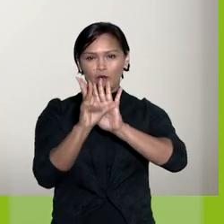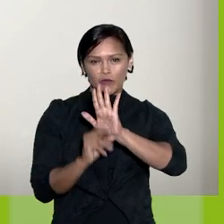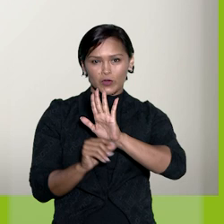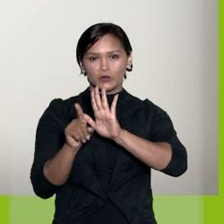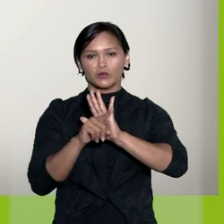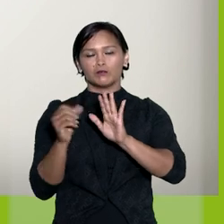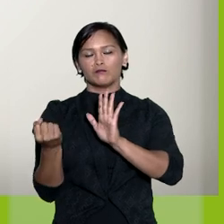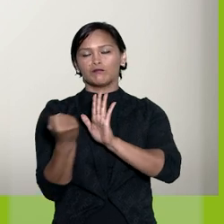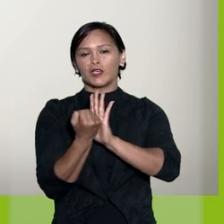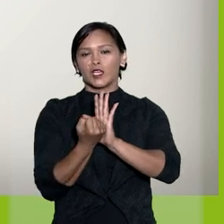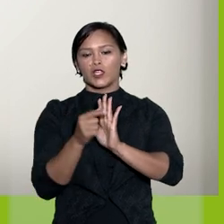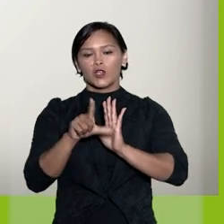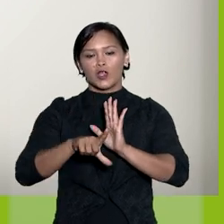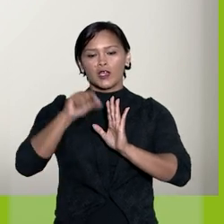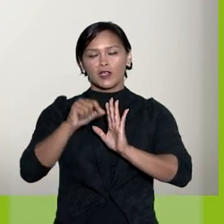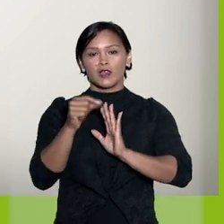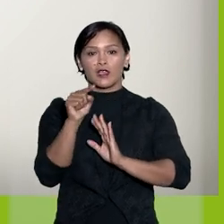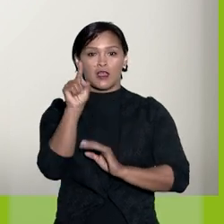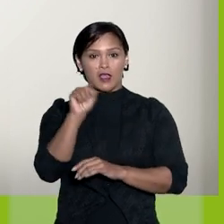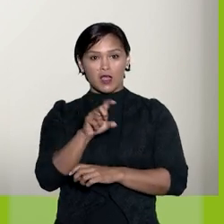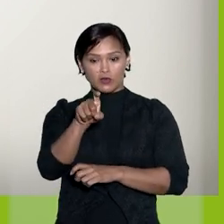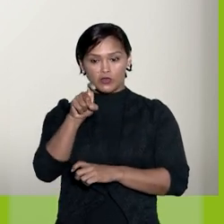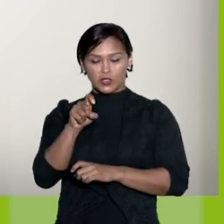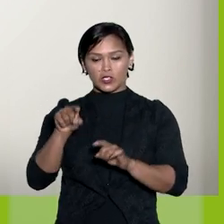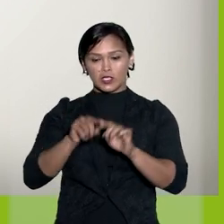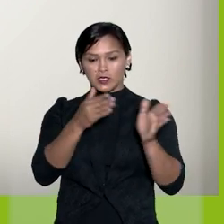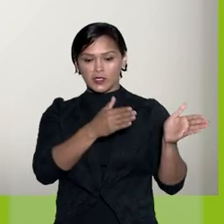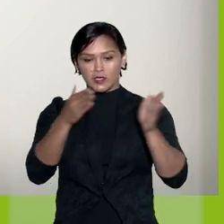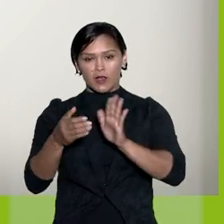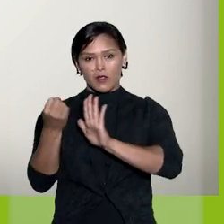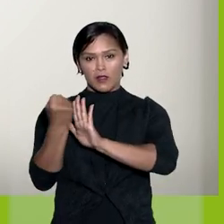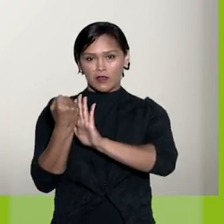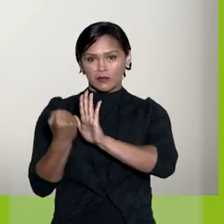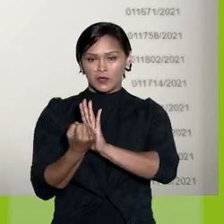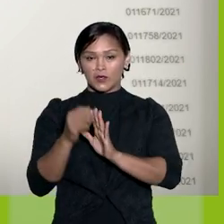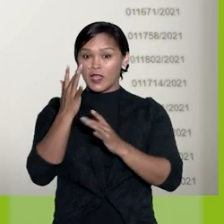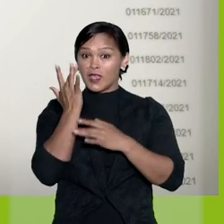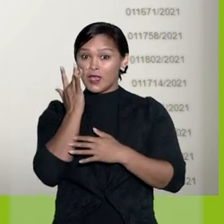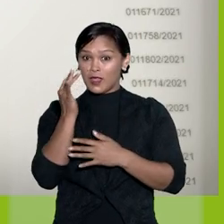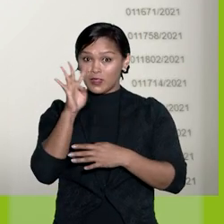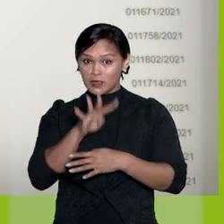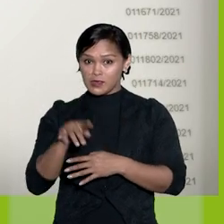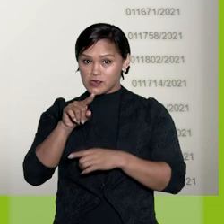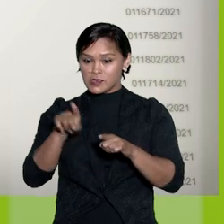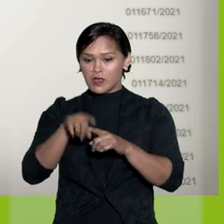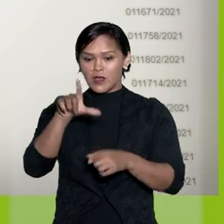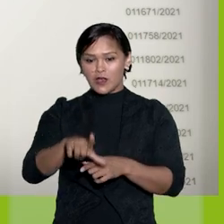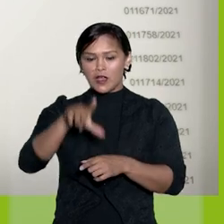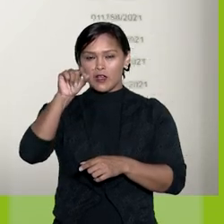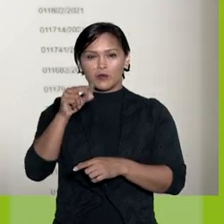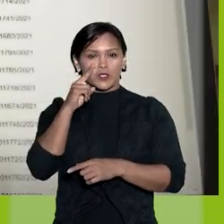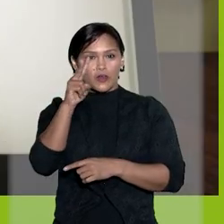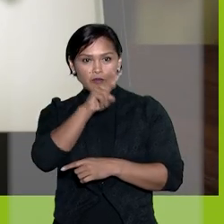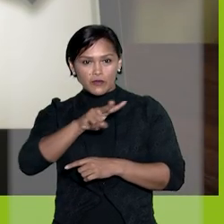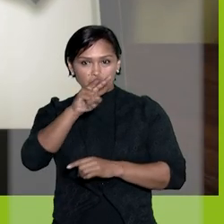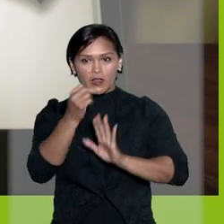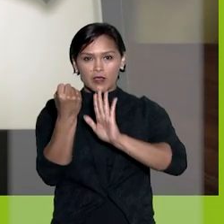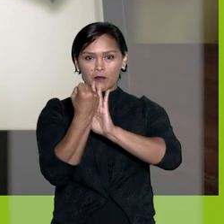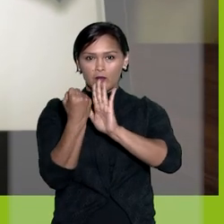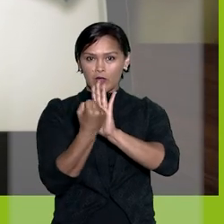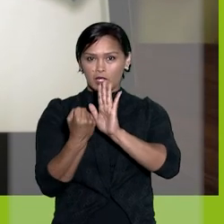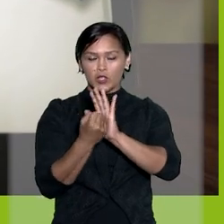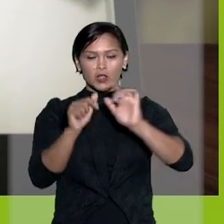remover o filtro de marcador, basta clicar sobre o X ao lado do marcador. E atenção! A opção